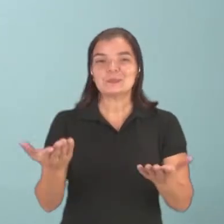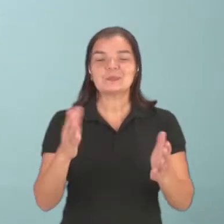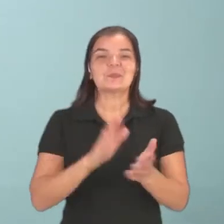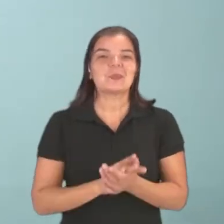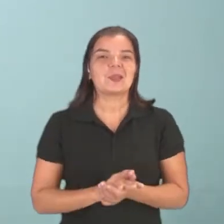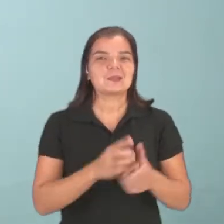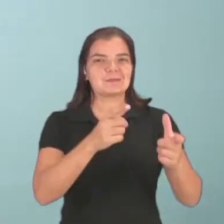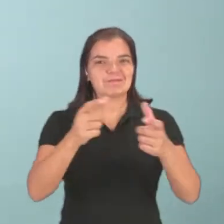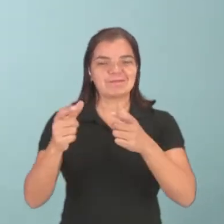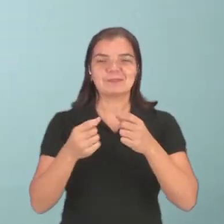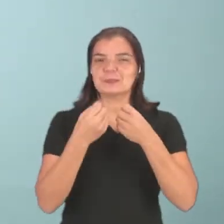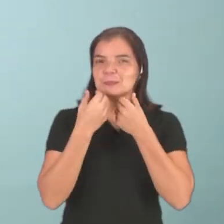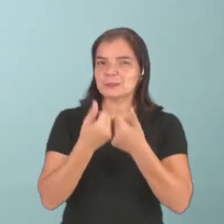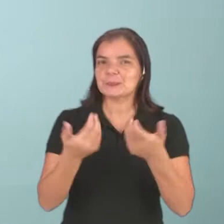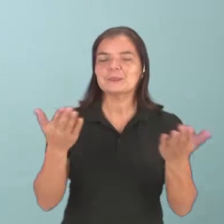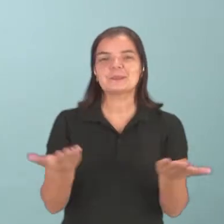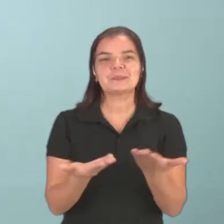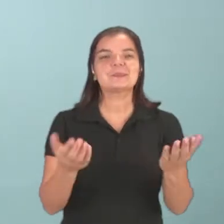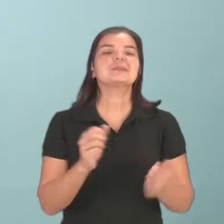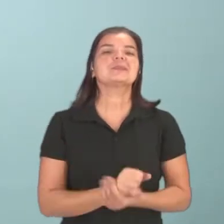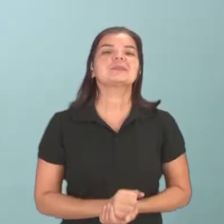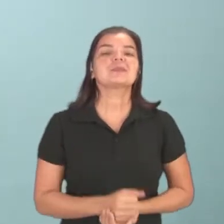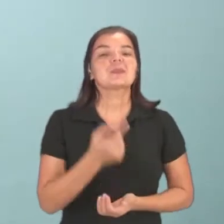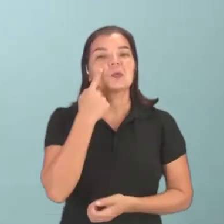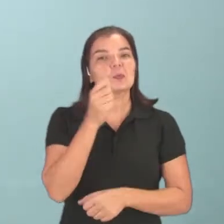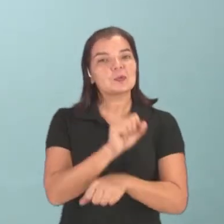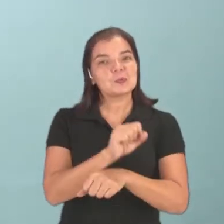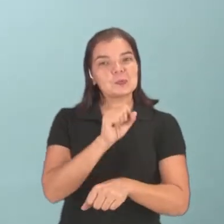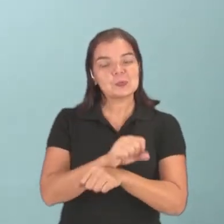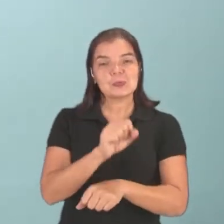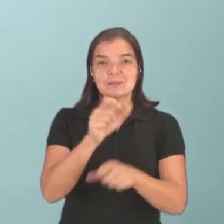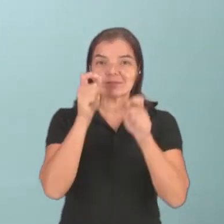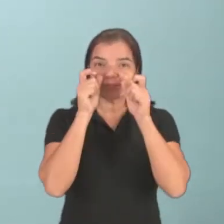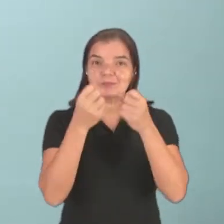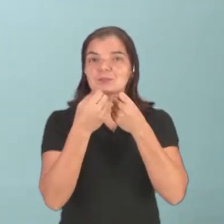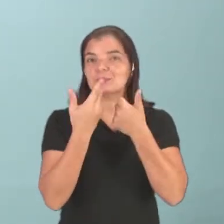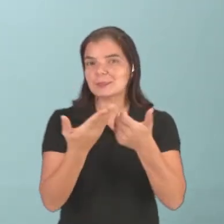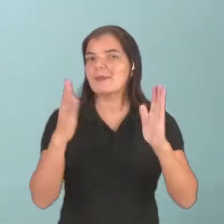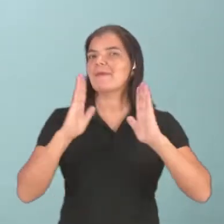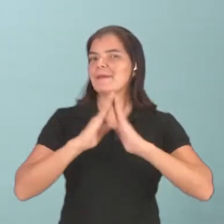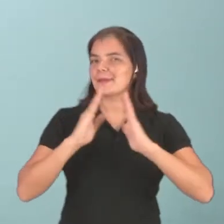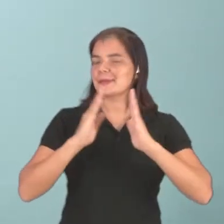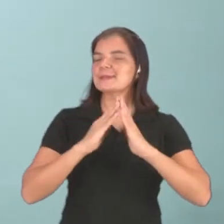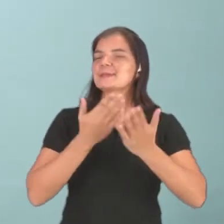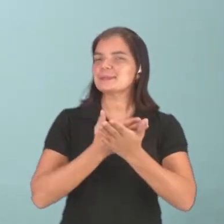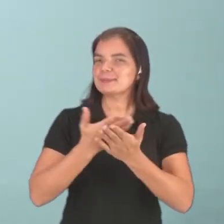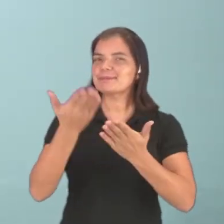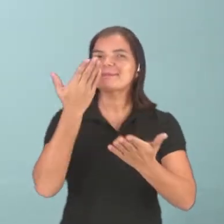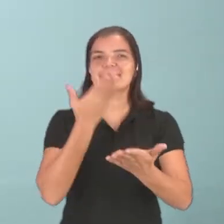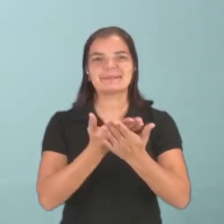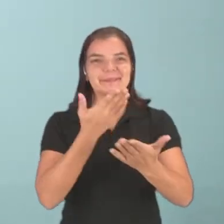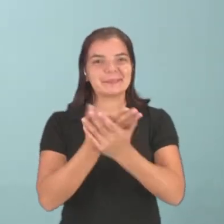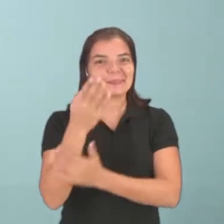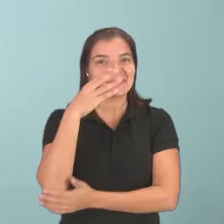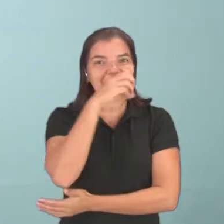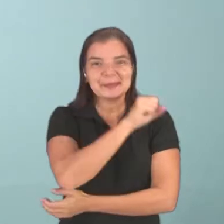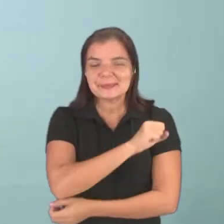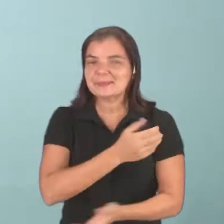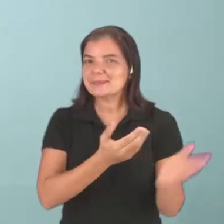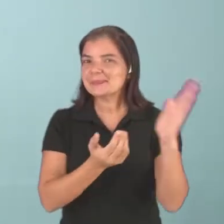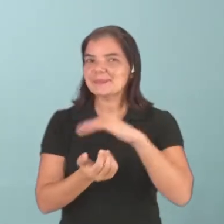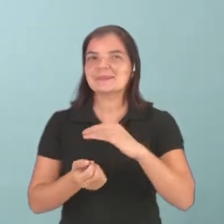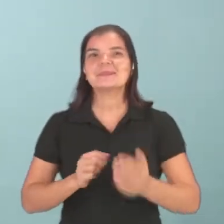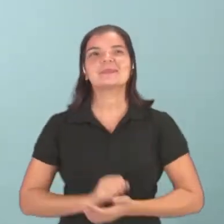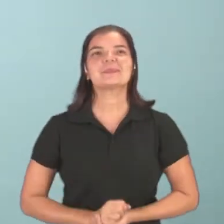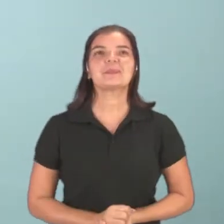lugares, tudo bem? Então pessoal, espero que vocês estejam bem, que vocês estejam em casa e vamos começar mais uma aula rapidinho, vamos lá?